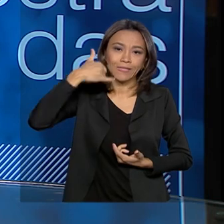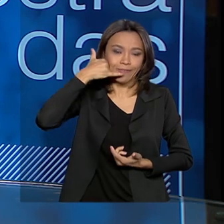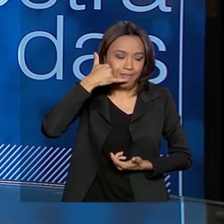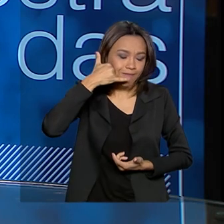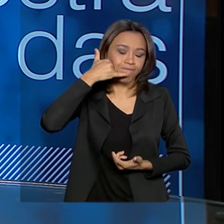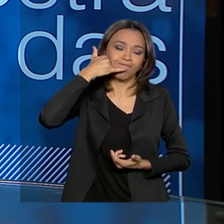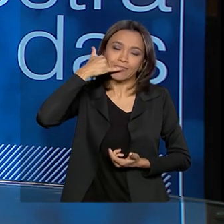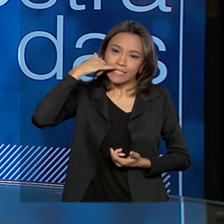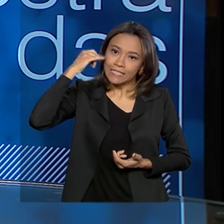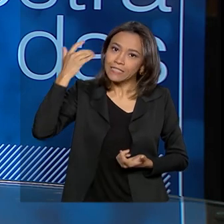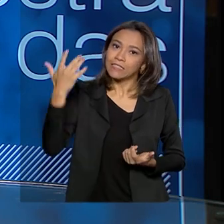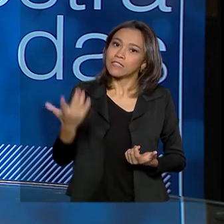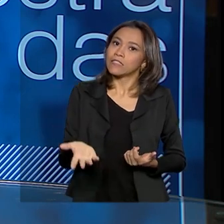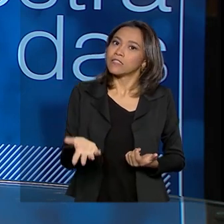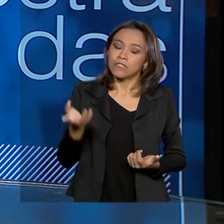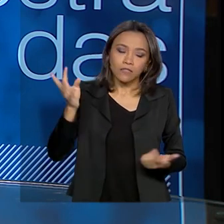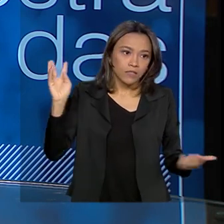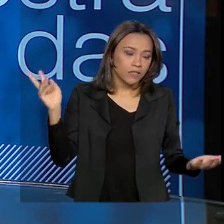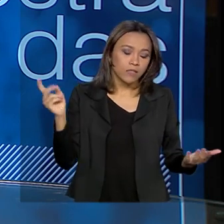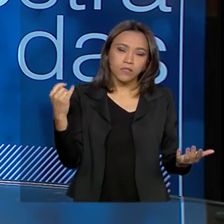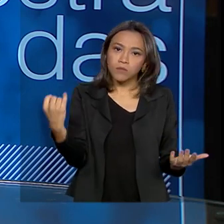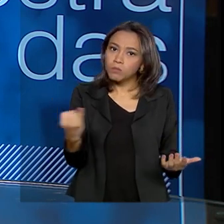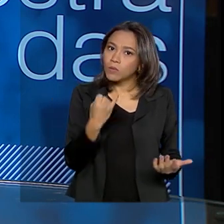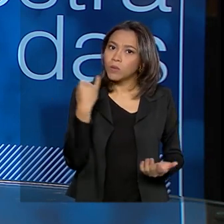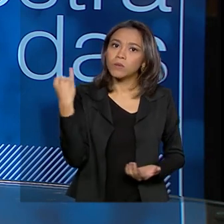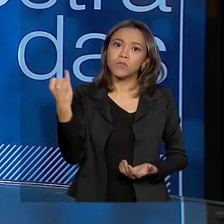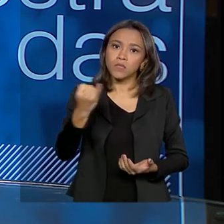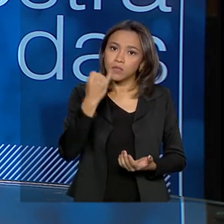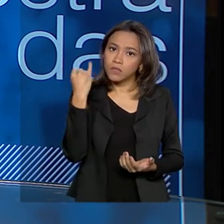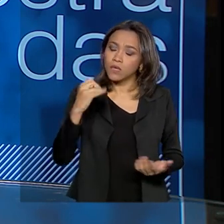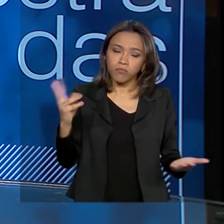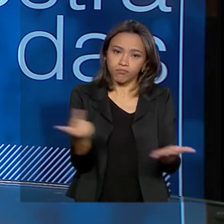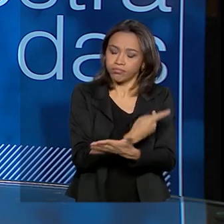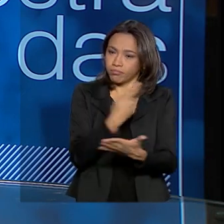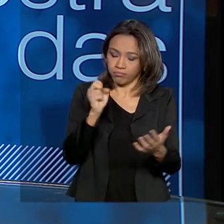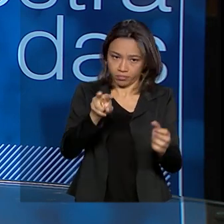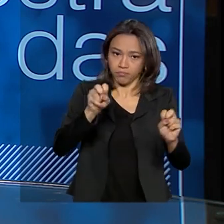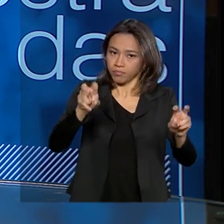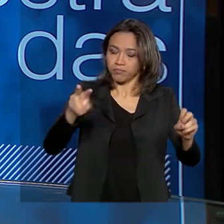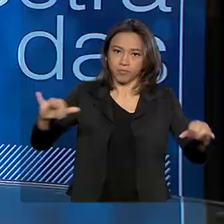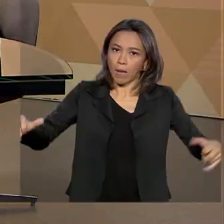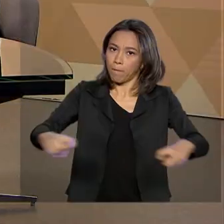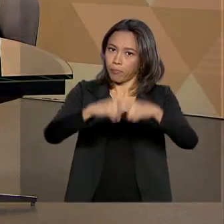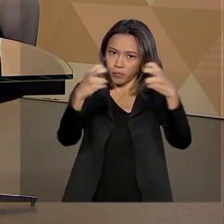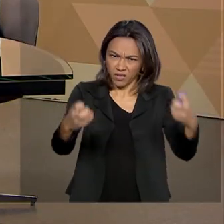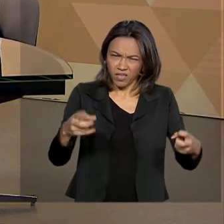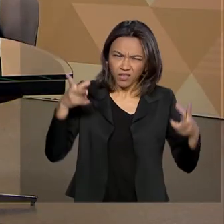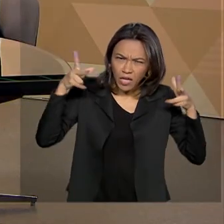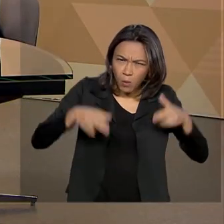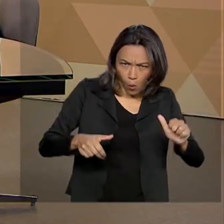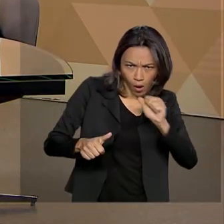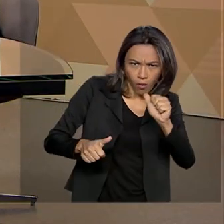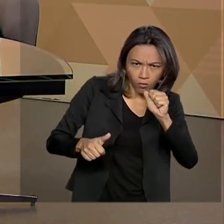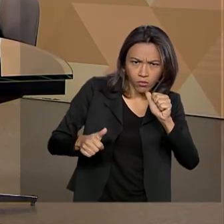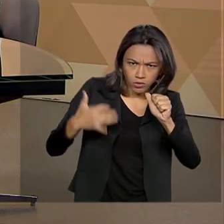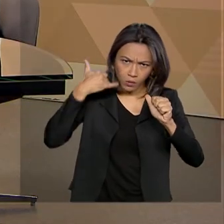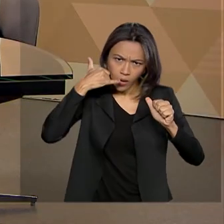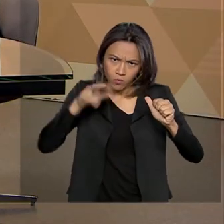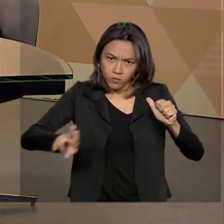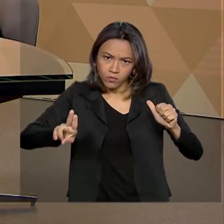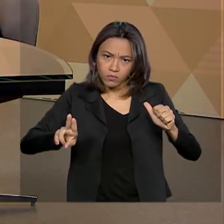uma causa importante de ocorrências de acidentes. Ele já está equiparado ao uso de álcool? É,